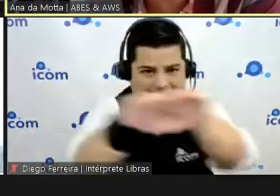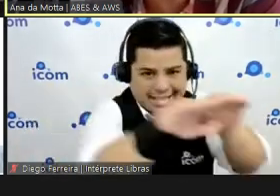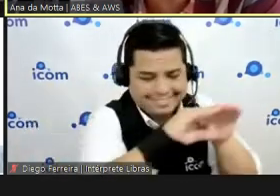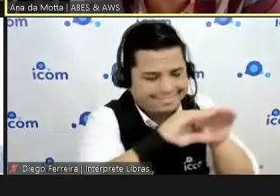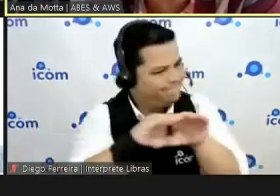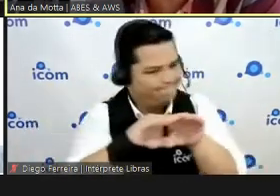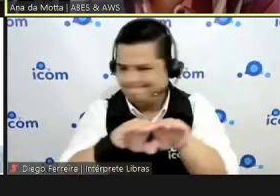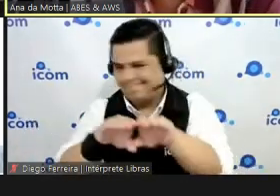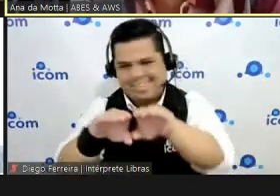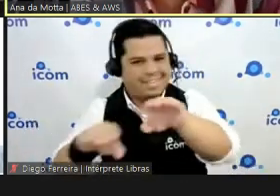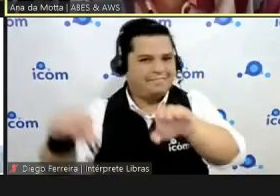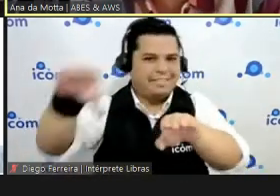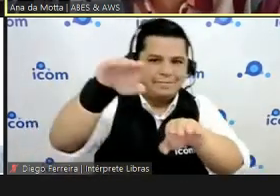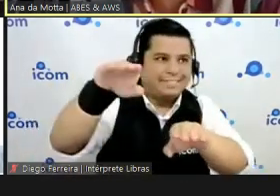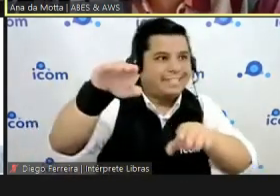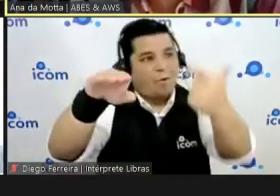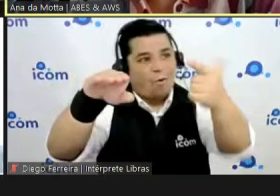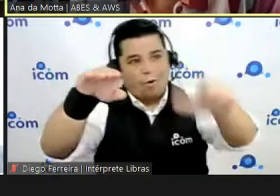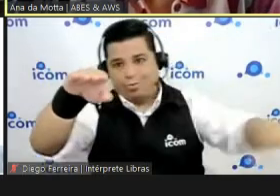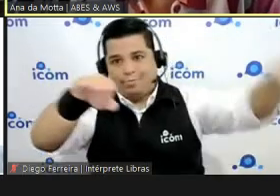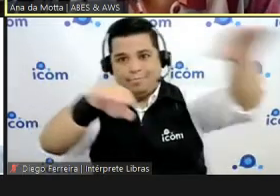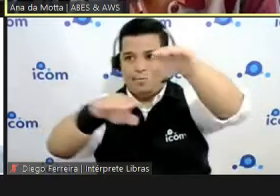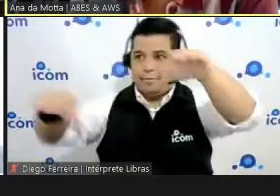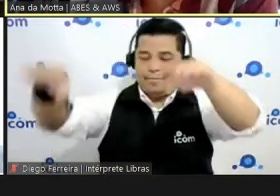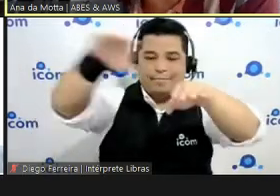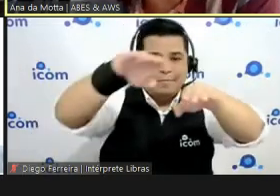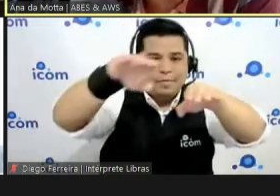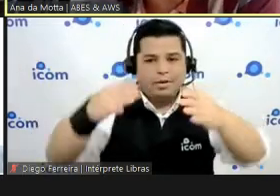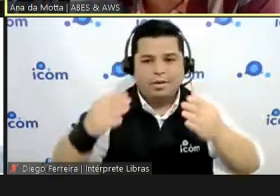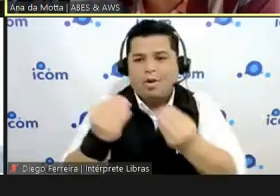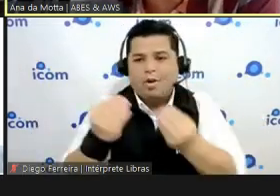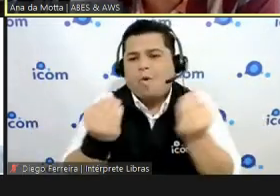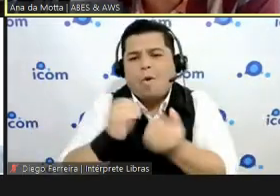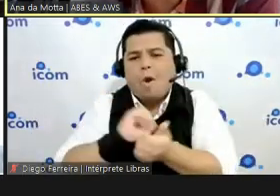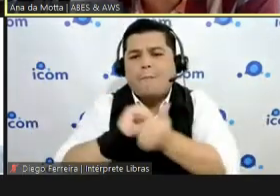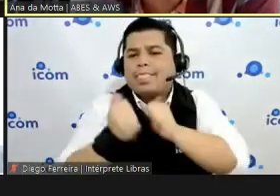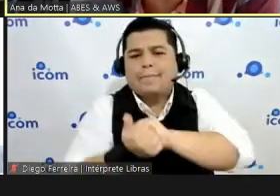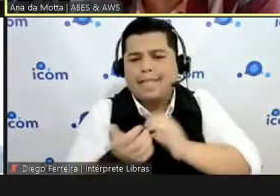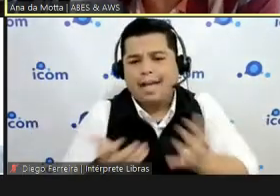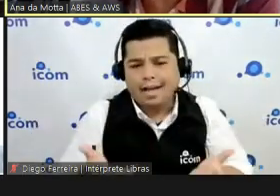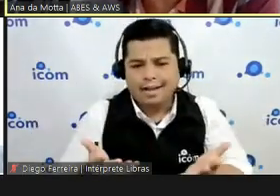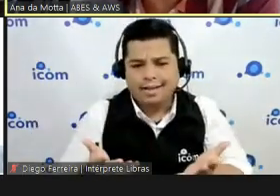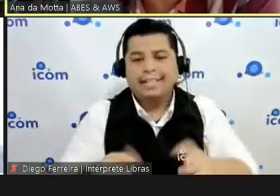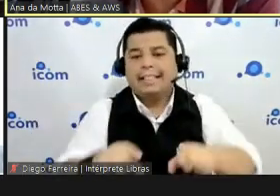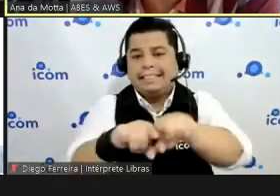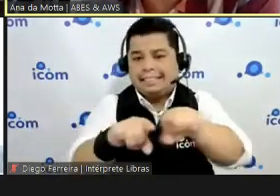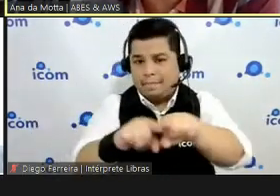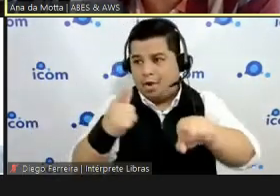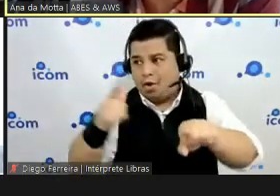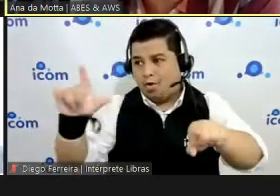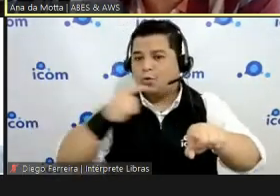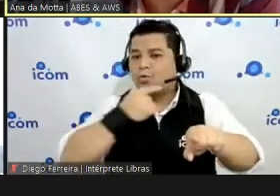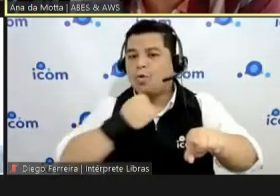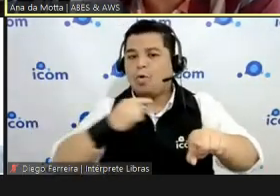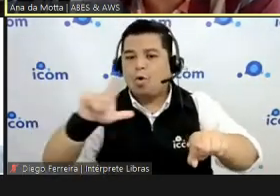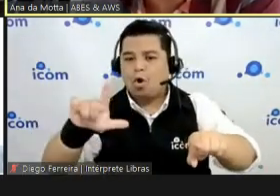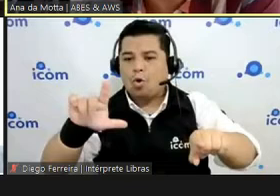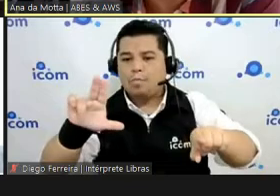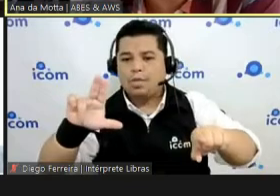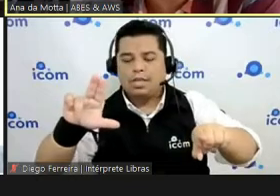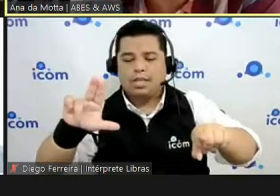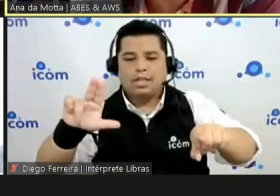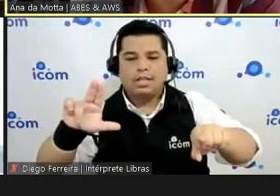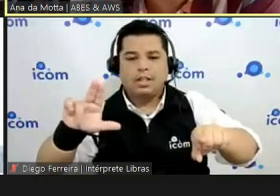E aí só emendando que tem mais uma curtinha, que é do Luiz Queiroz, que pergunta assim, O PCA é divulgado